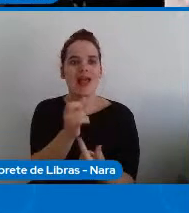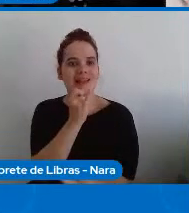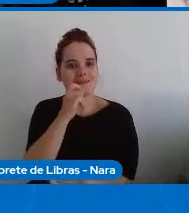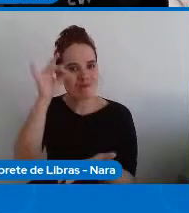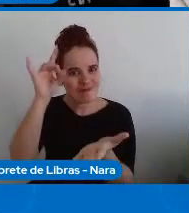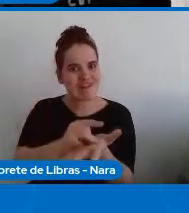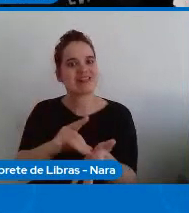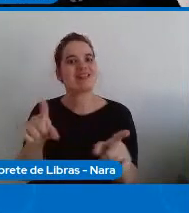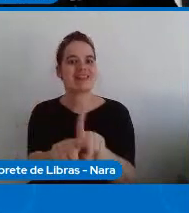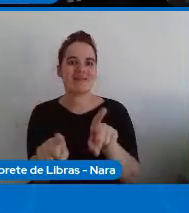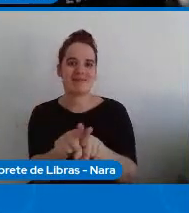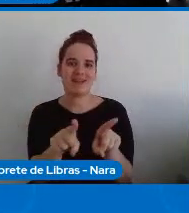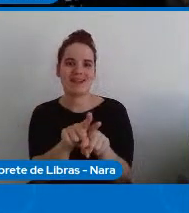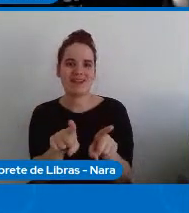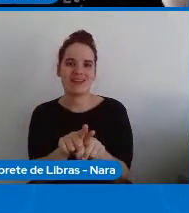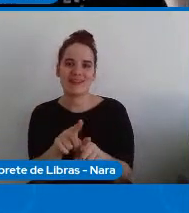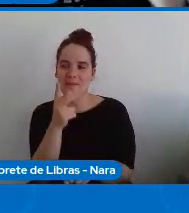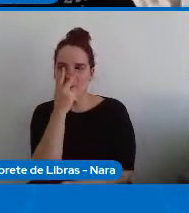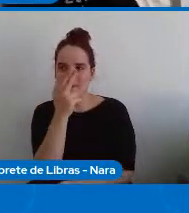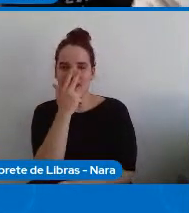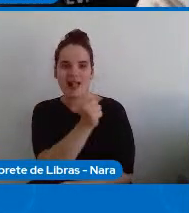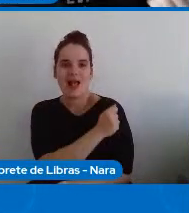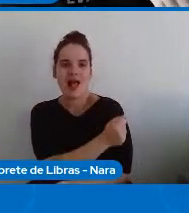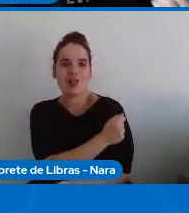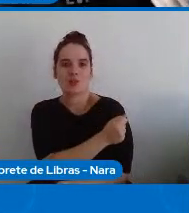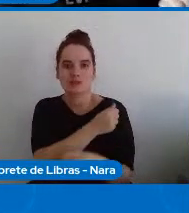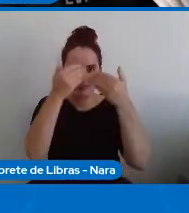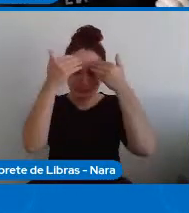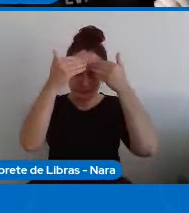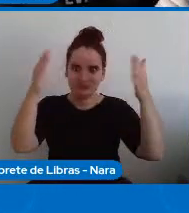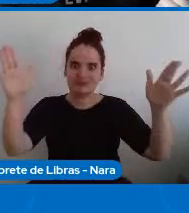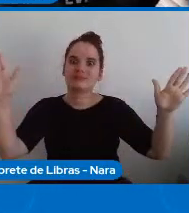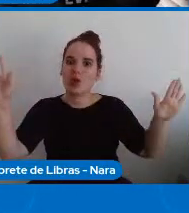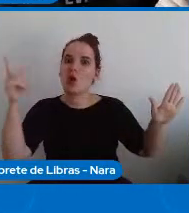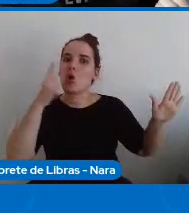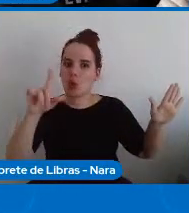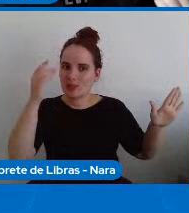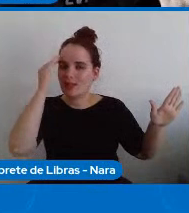ampliar ainda mais e trazer essa noção